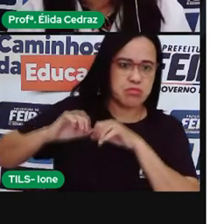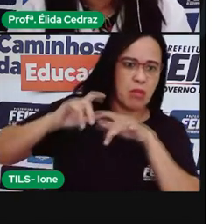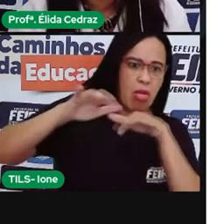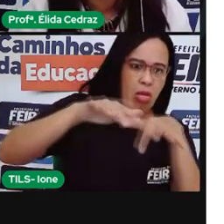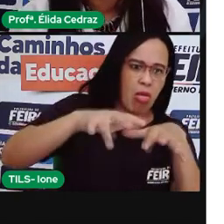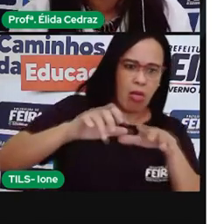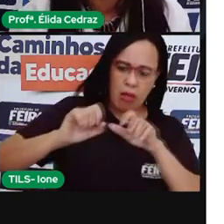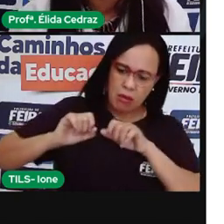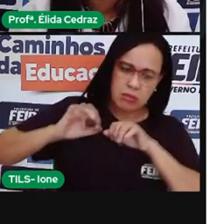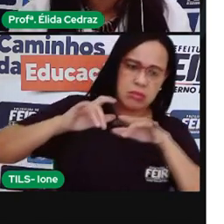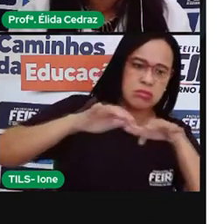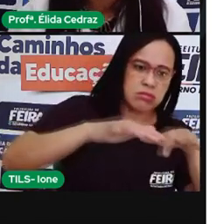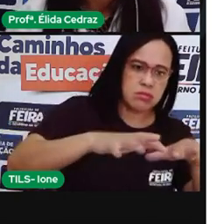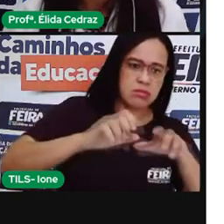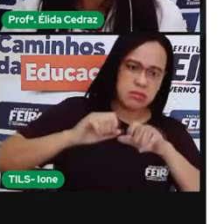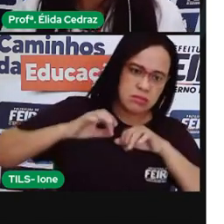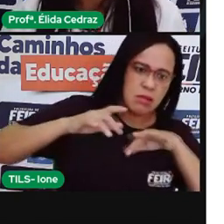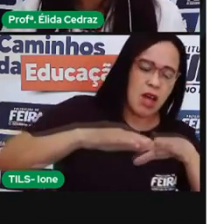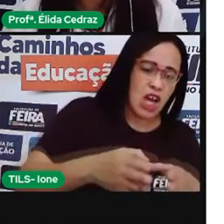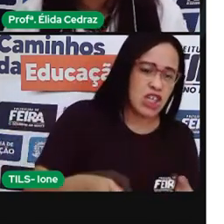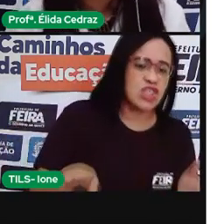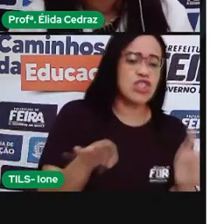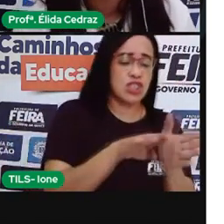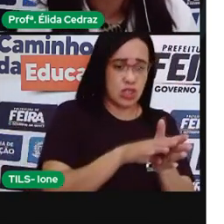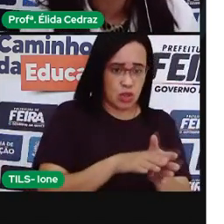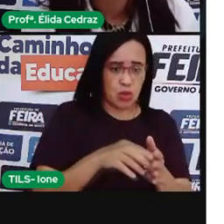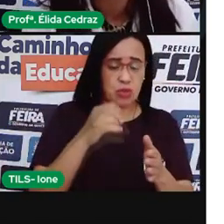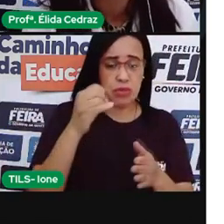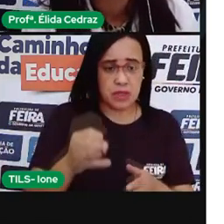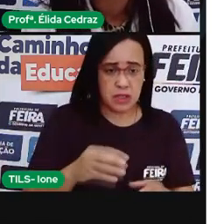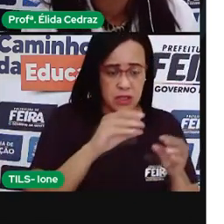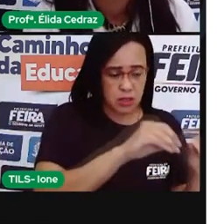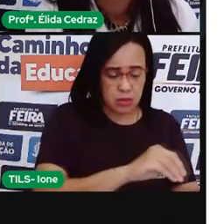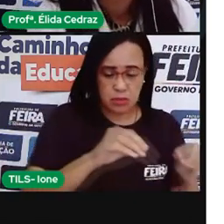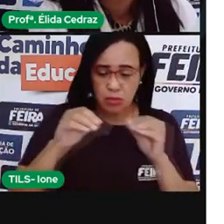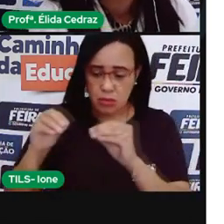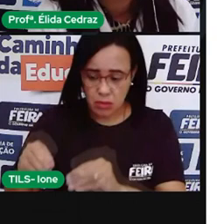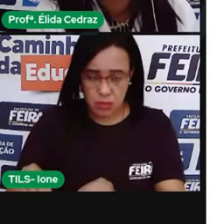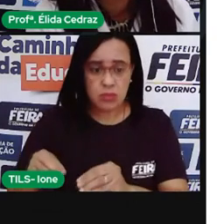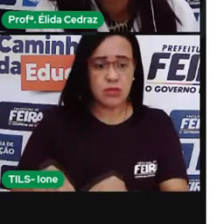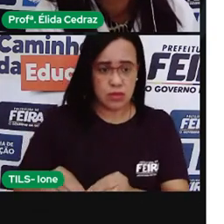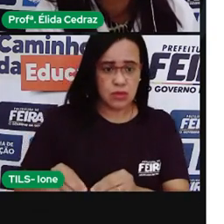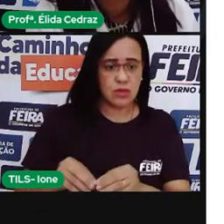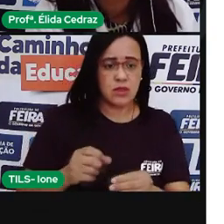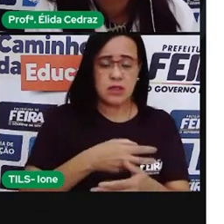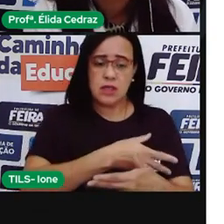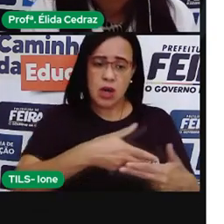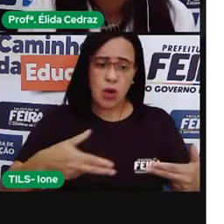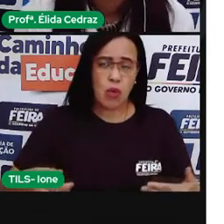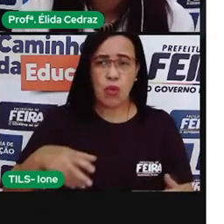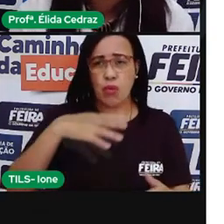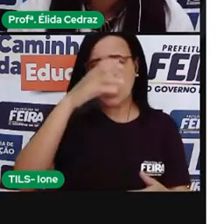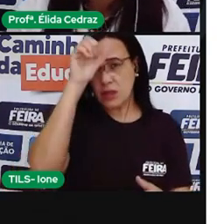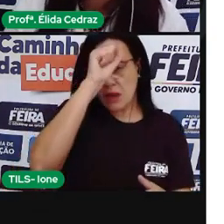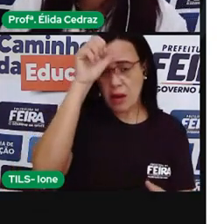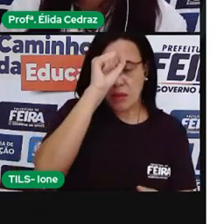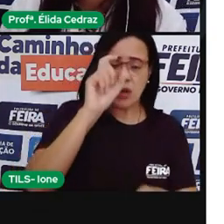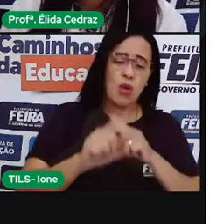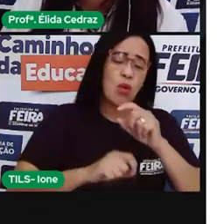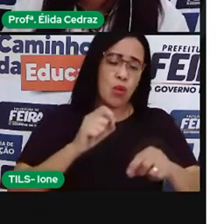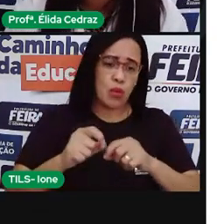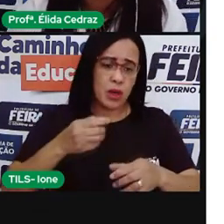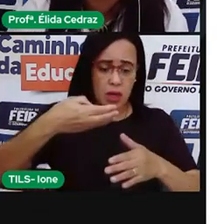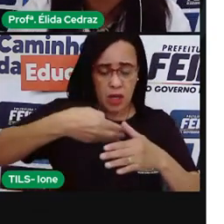muda para um outro lugar, a gente tanto aprende a cultura daquele lugar, quanto nós